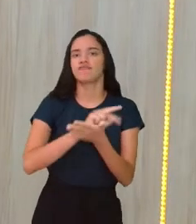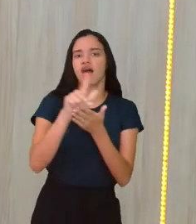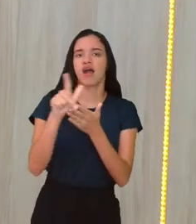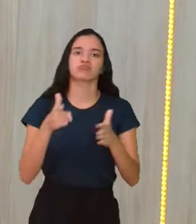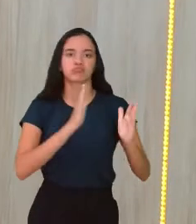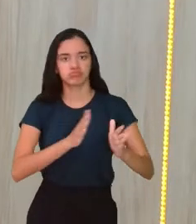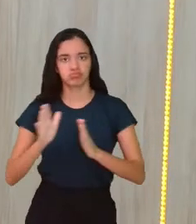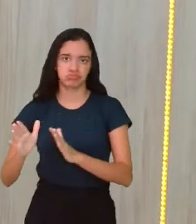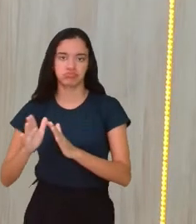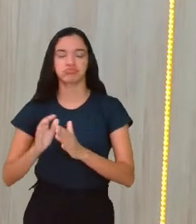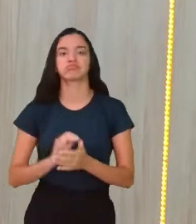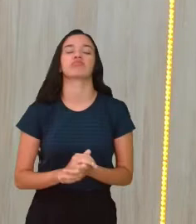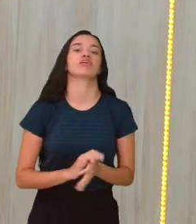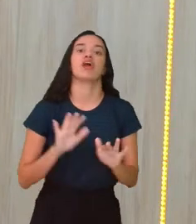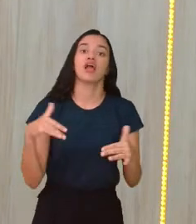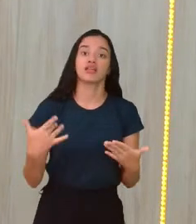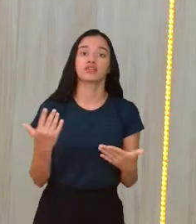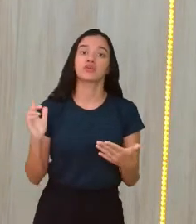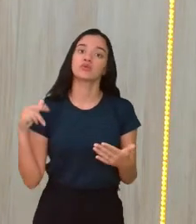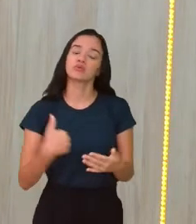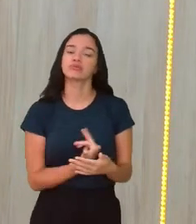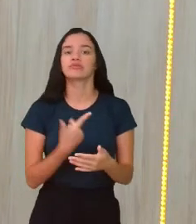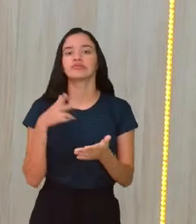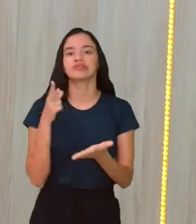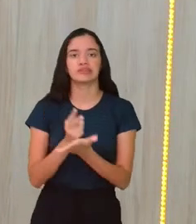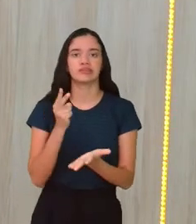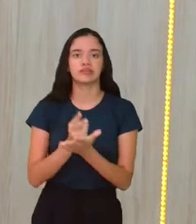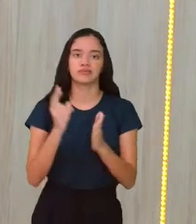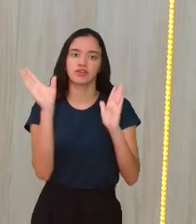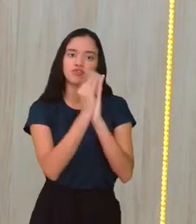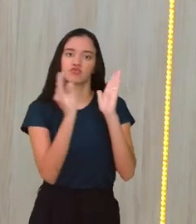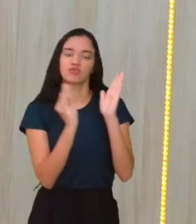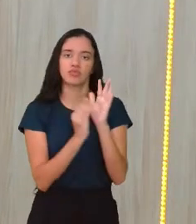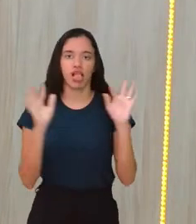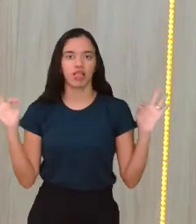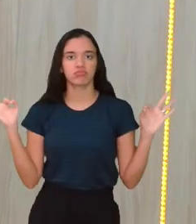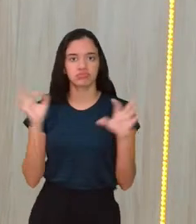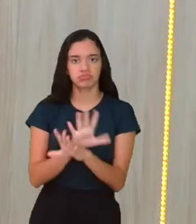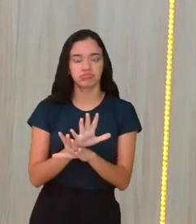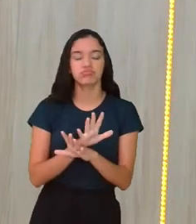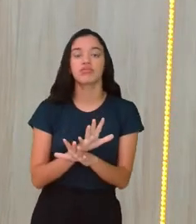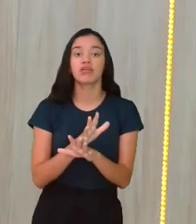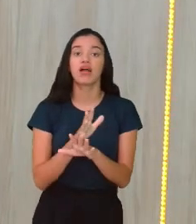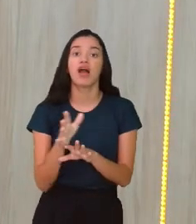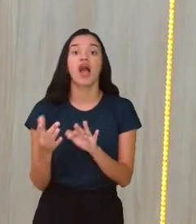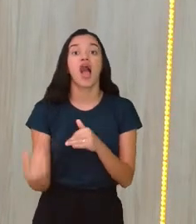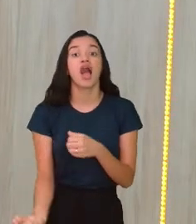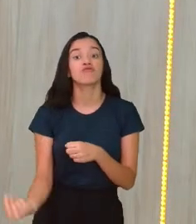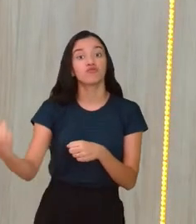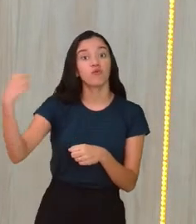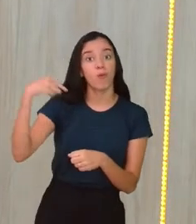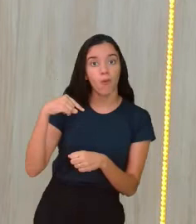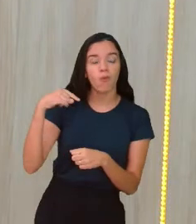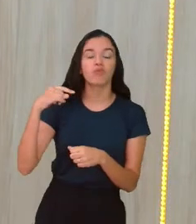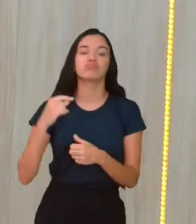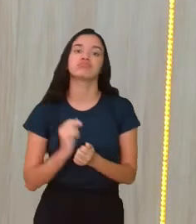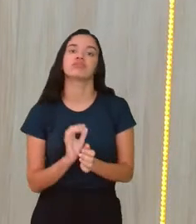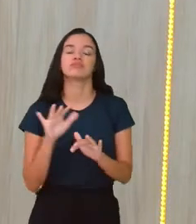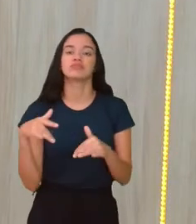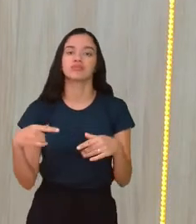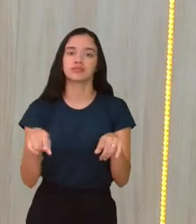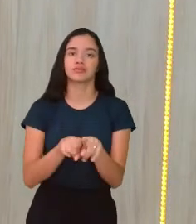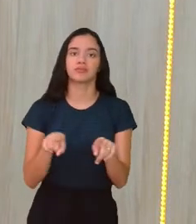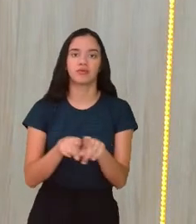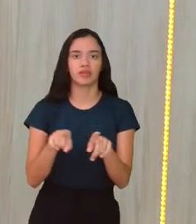modalidades esportivas. Então a gente sempre termina um conteúdo aí, né, voltando para outro e aí